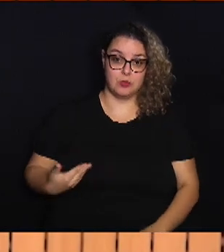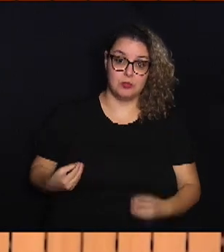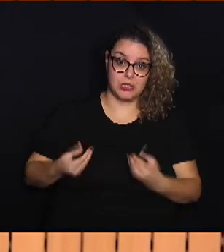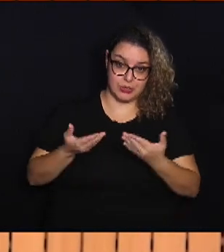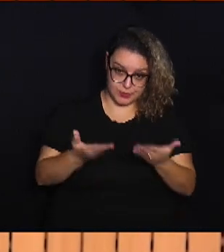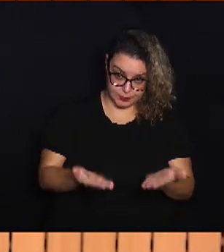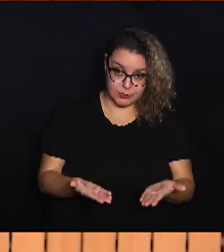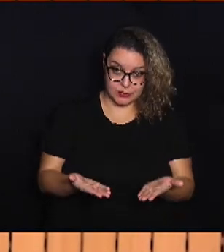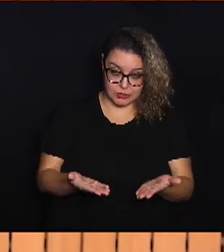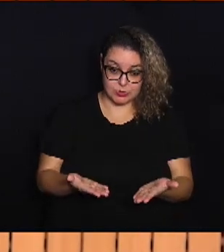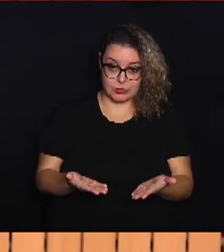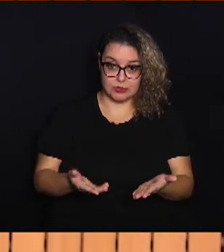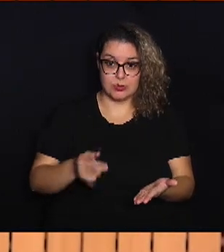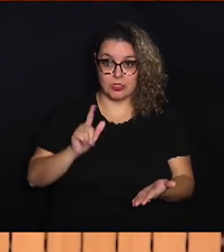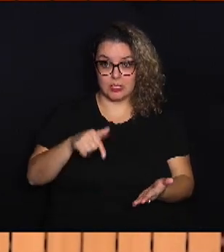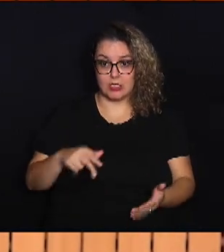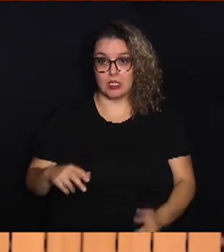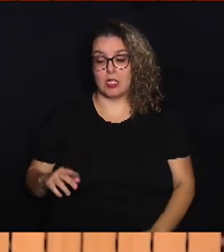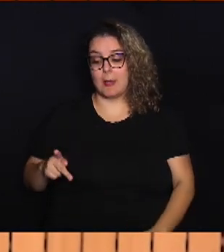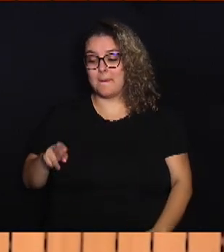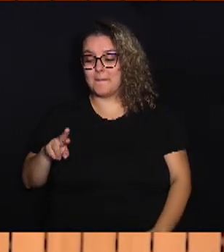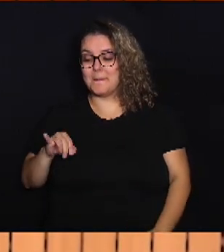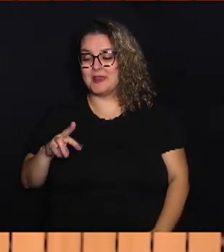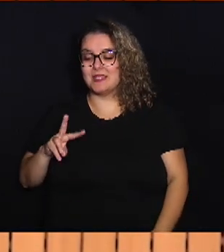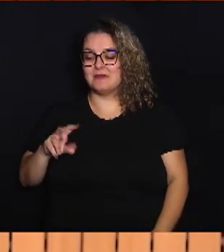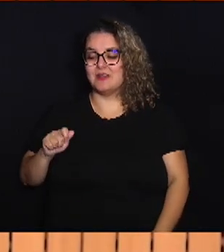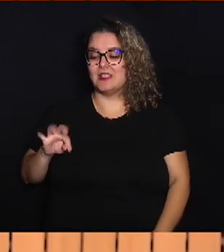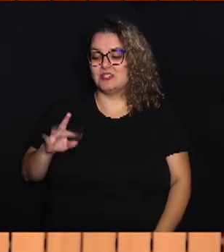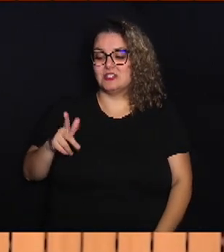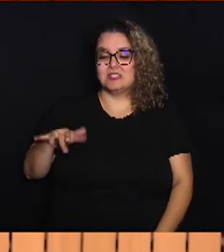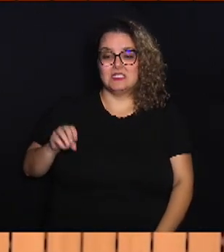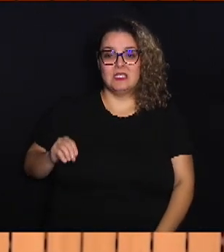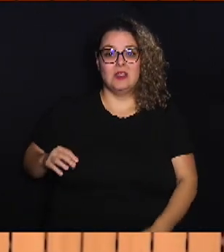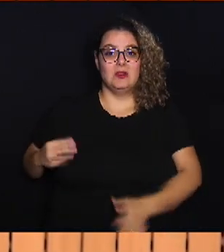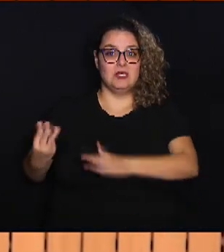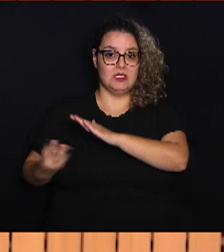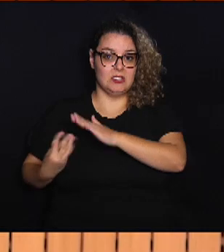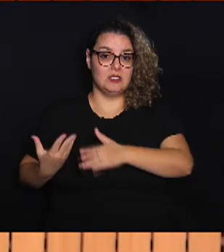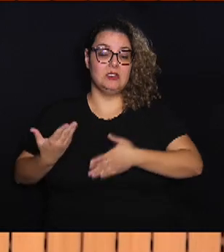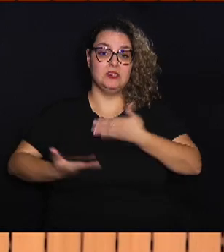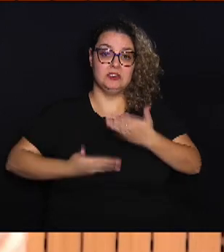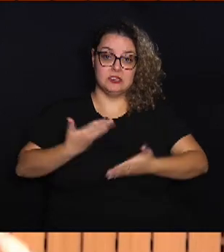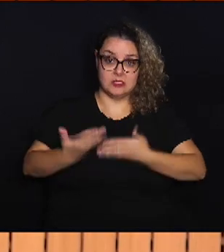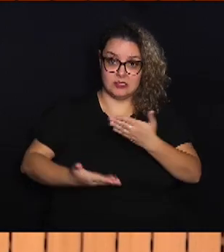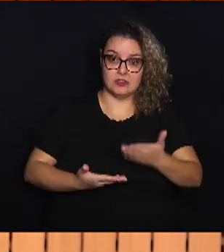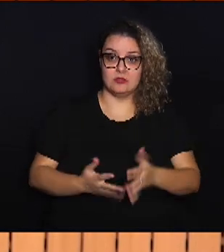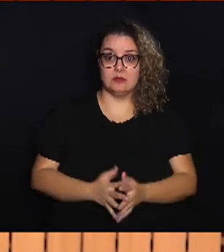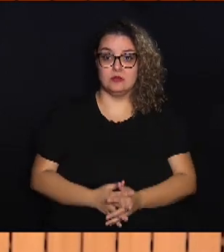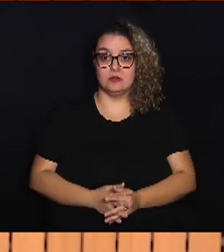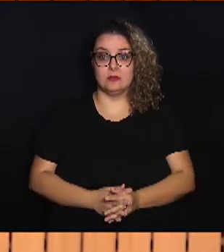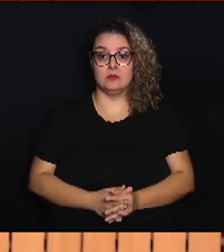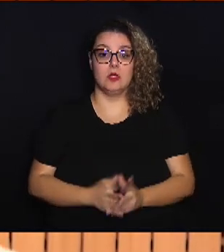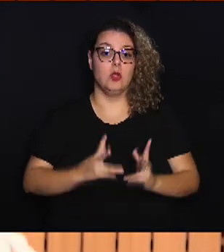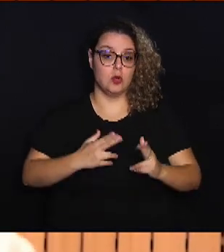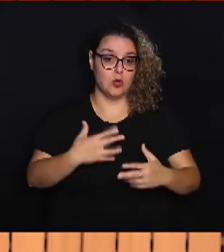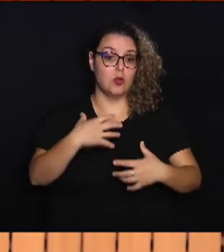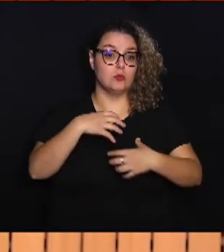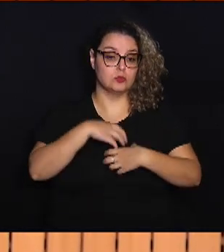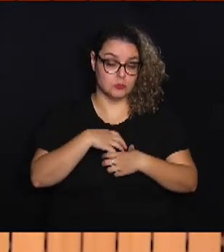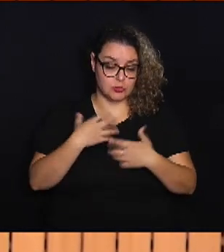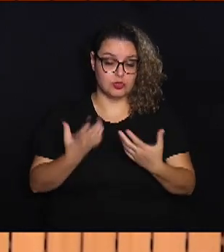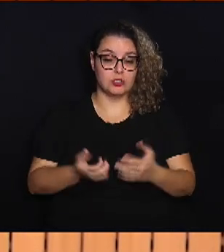que são as privatizações, terceirizações de serviços, né? Como uma forma de